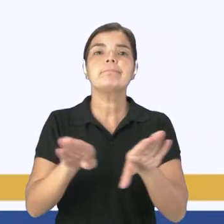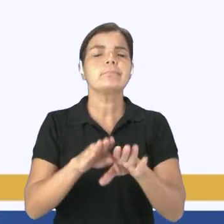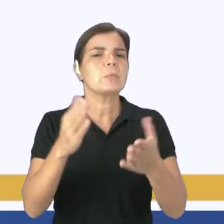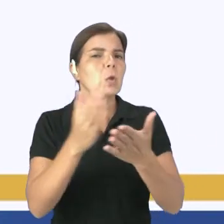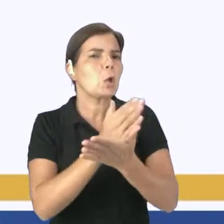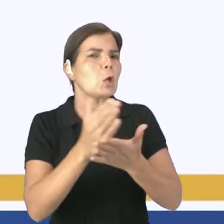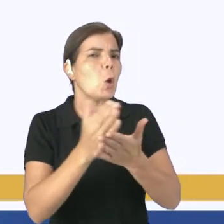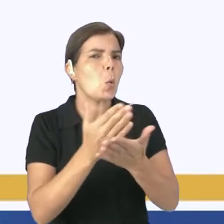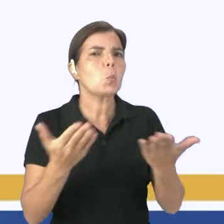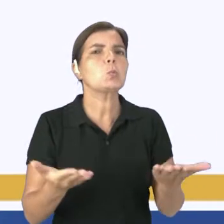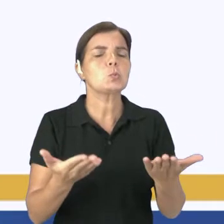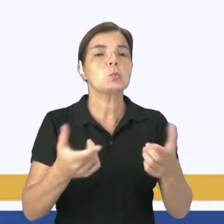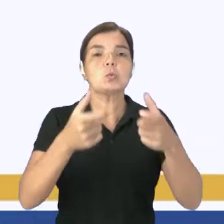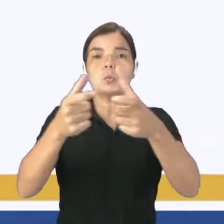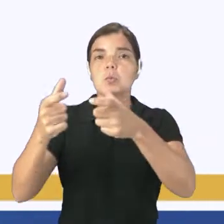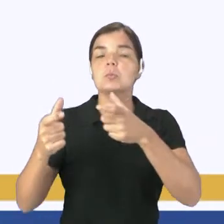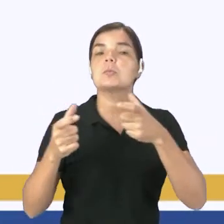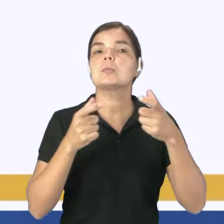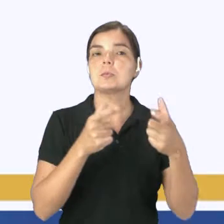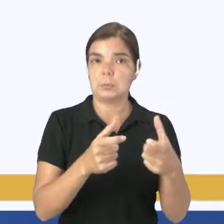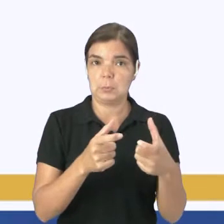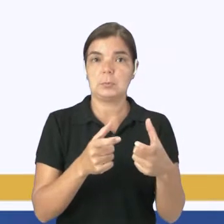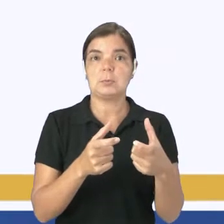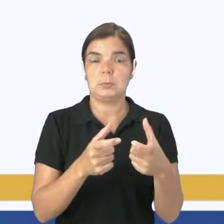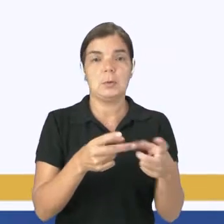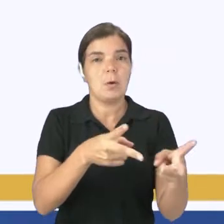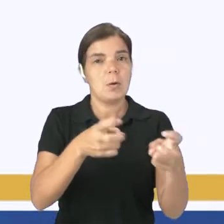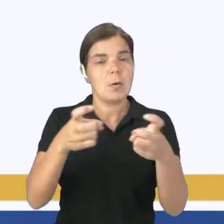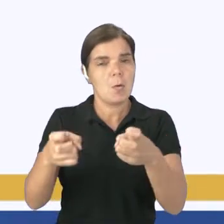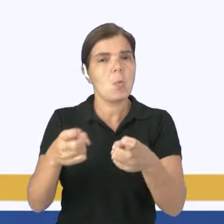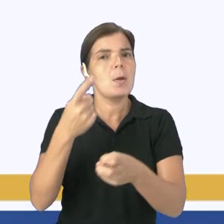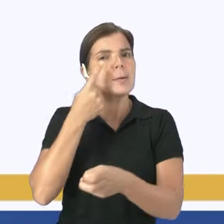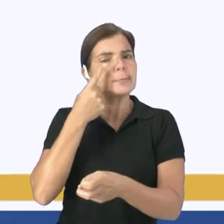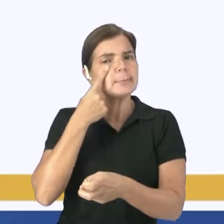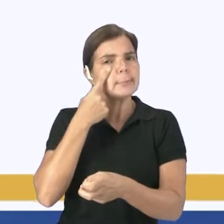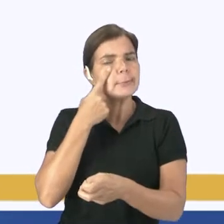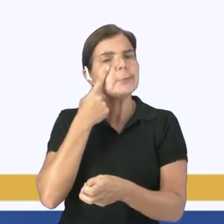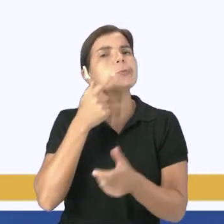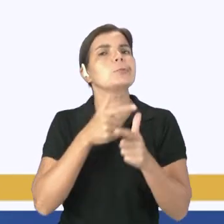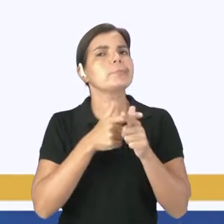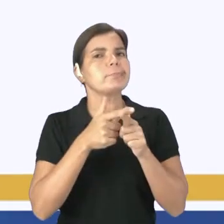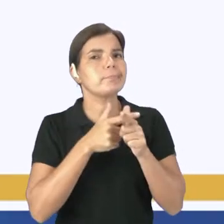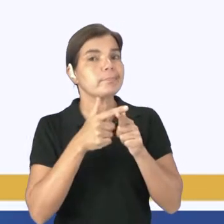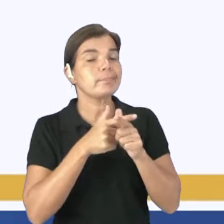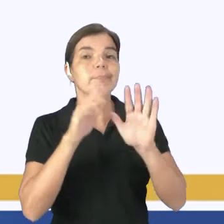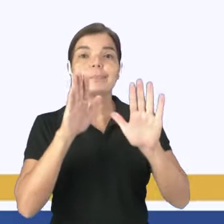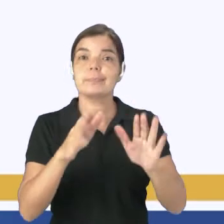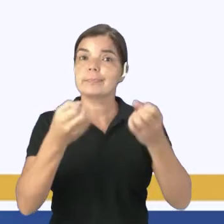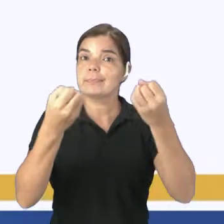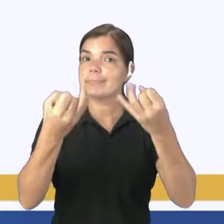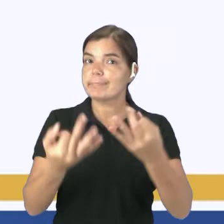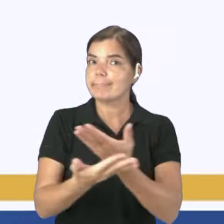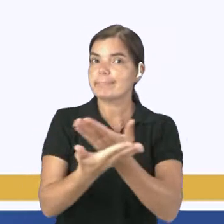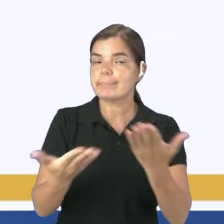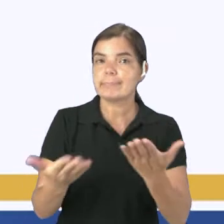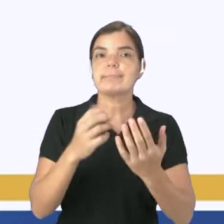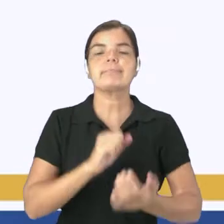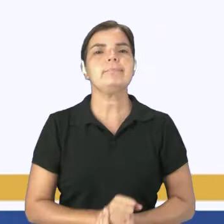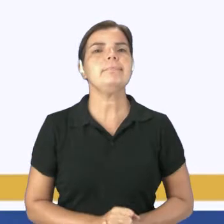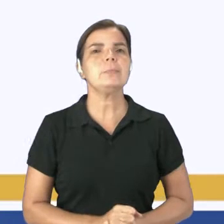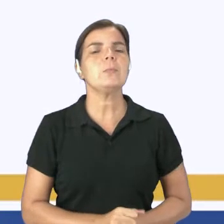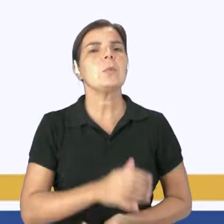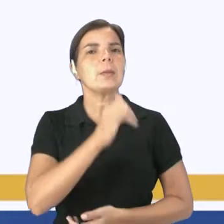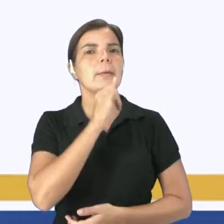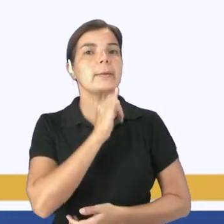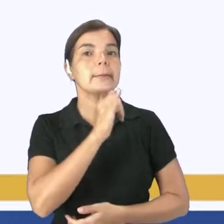áreas, né? Em algumas dessas explorações, acabou gerando uma série de consequências, como eu já venho explicando para vocês. E a exemplo disso,